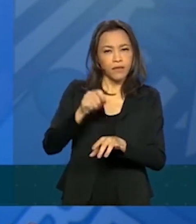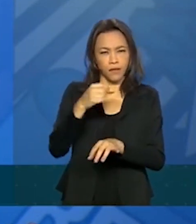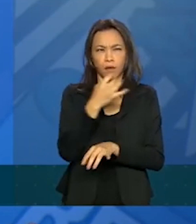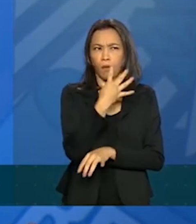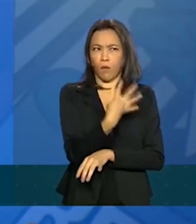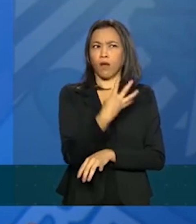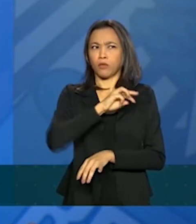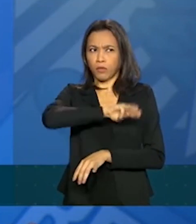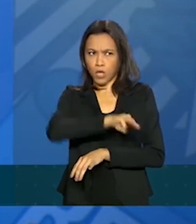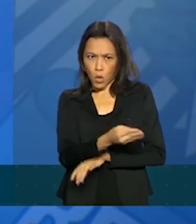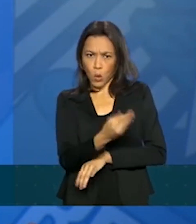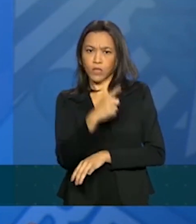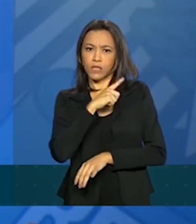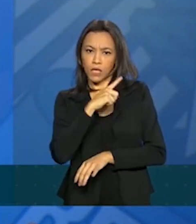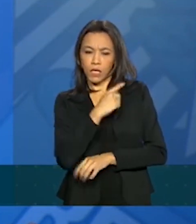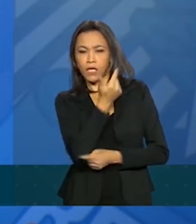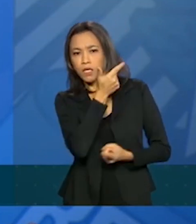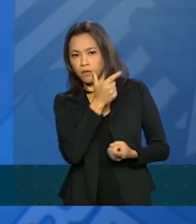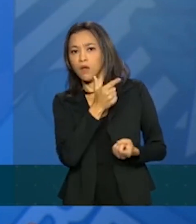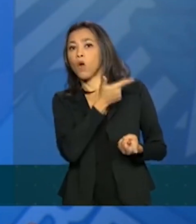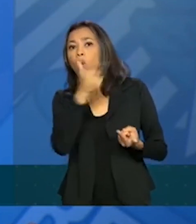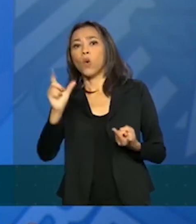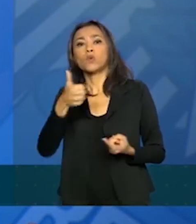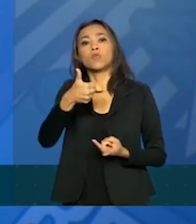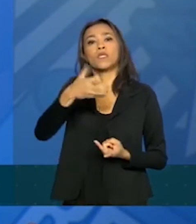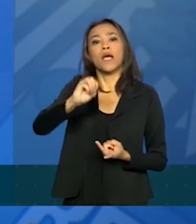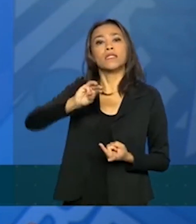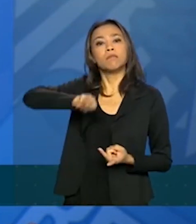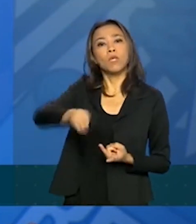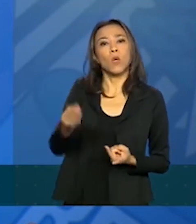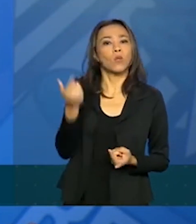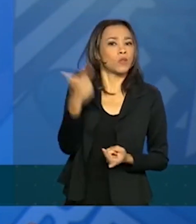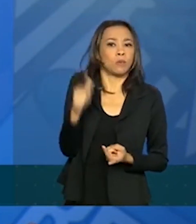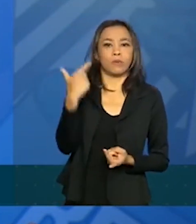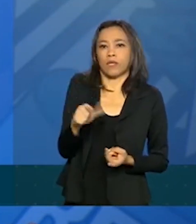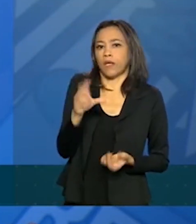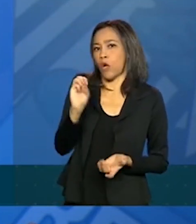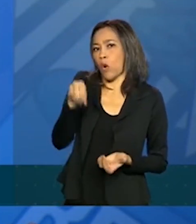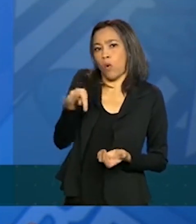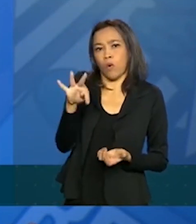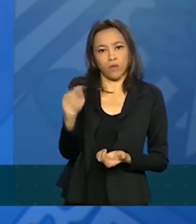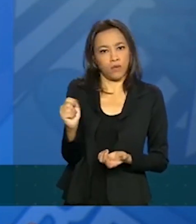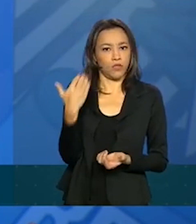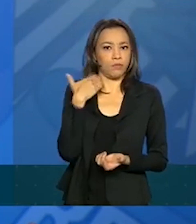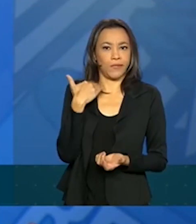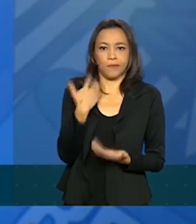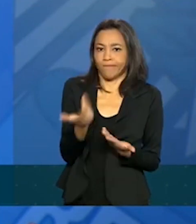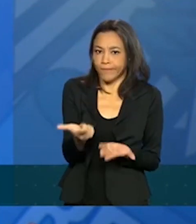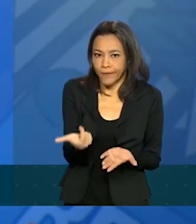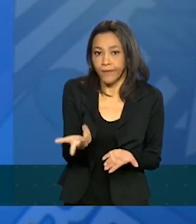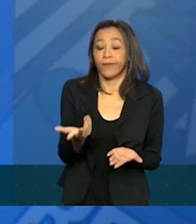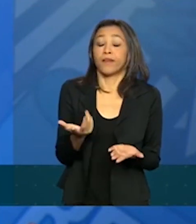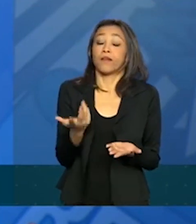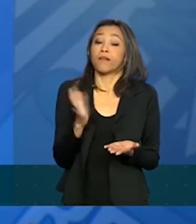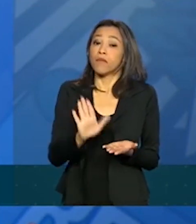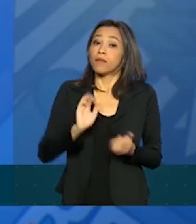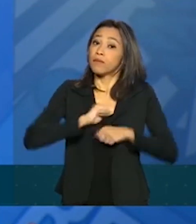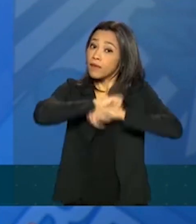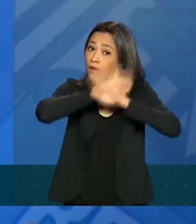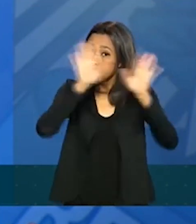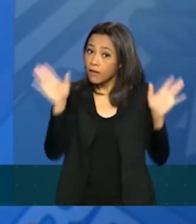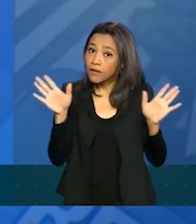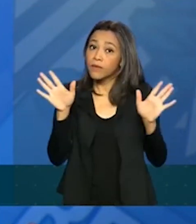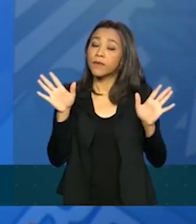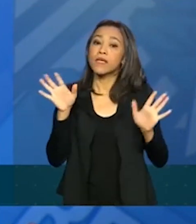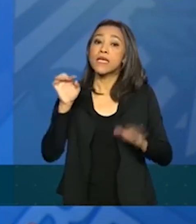contas de bancos, outros 10 milhões não têm, mas, para deixar muito claro, essas contas não